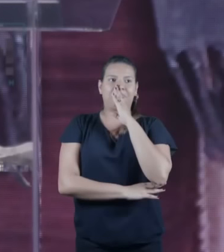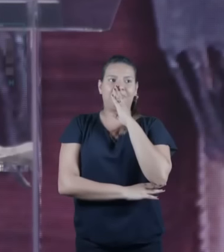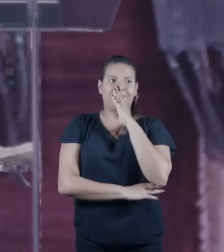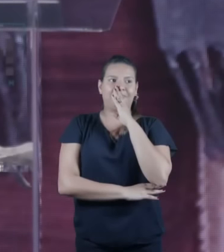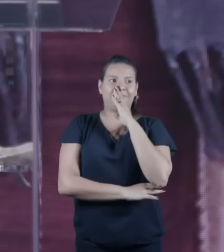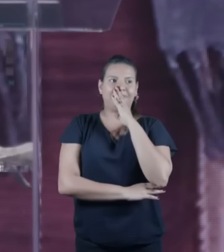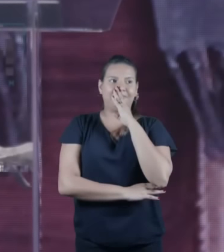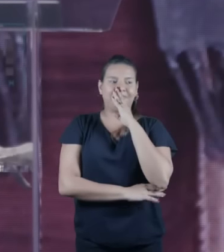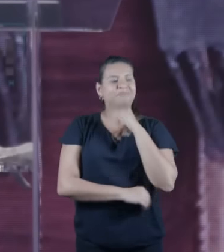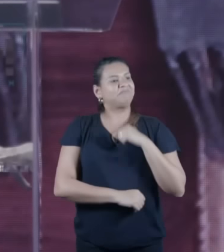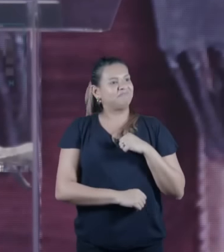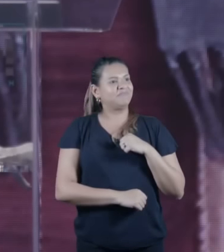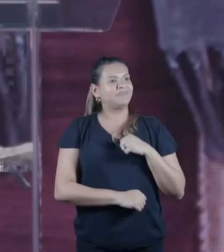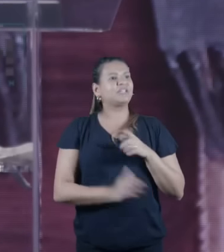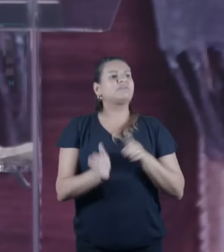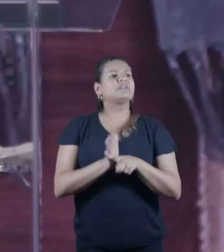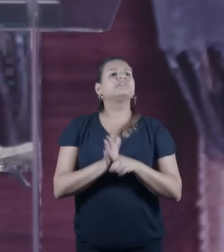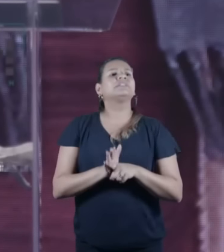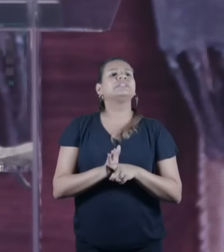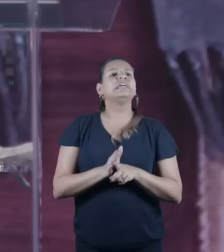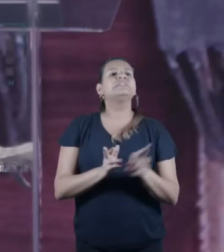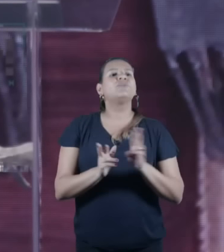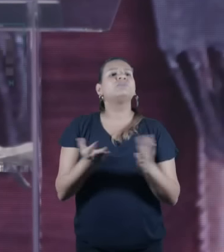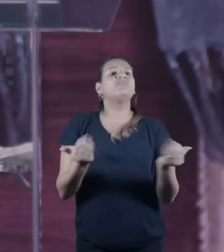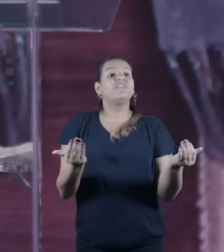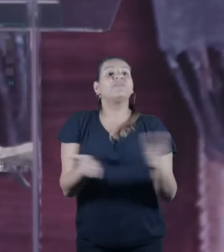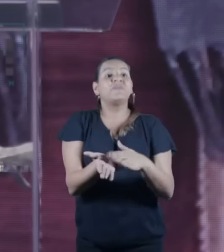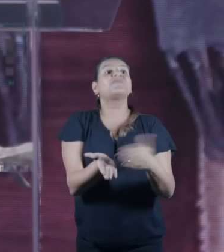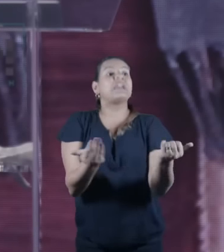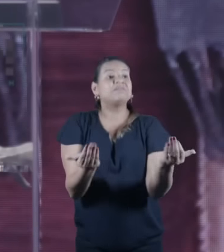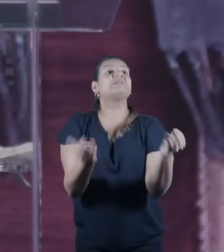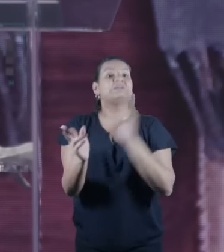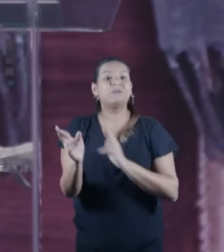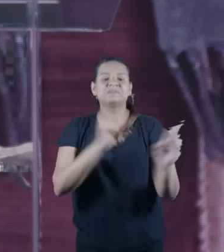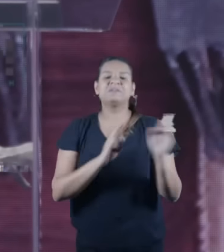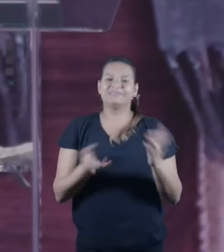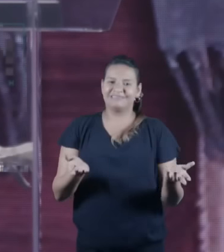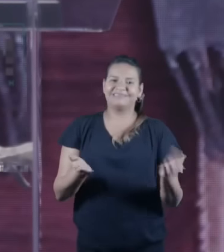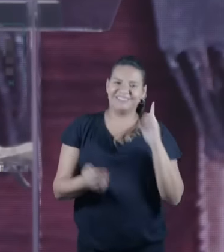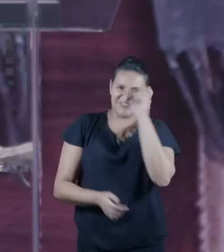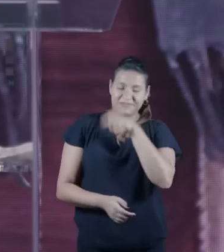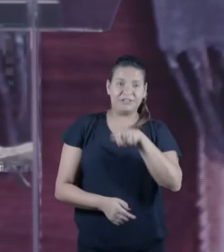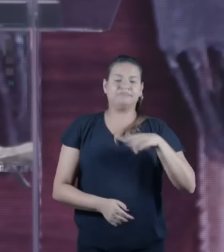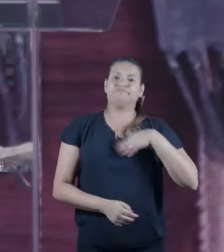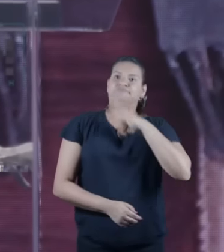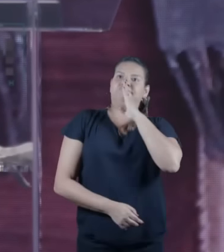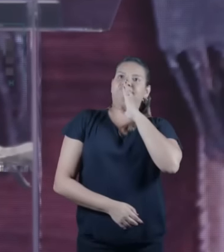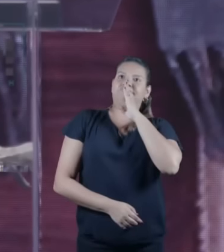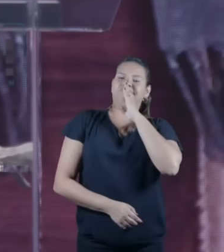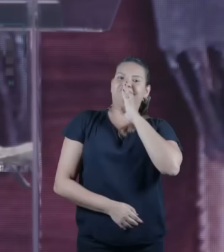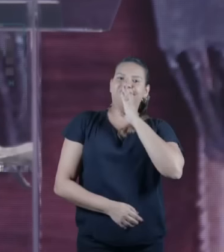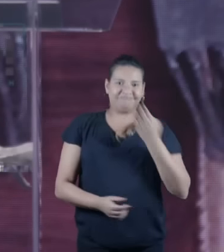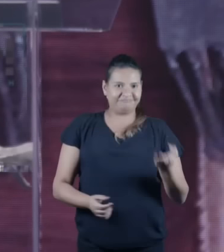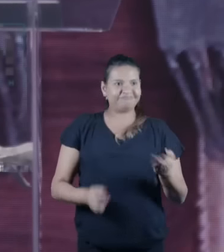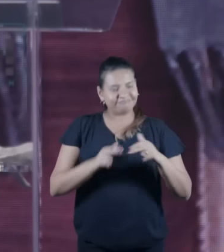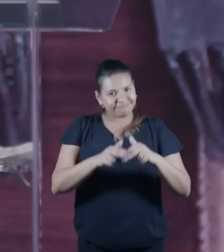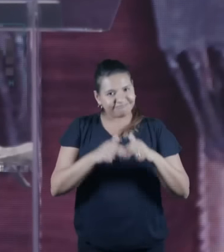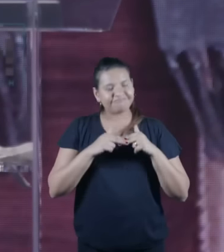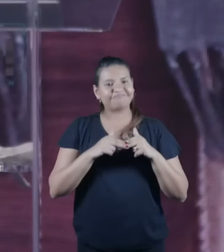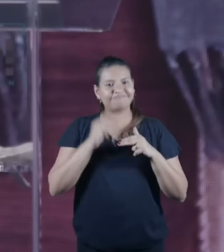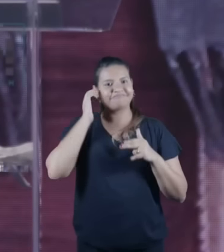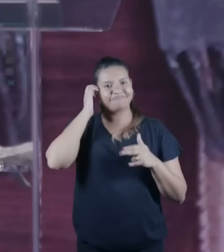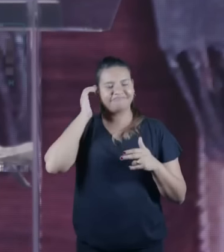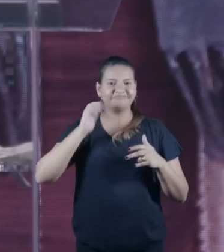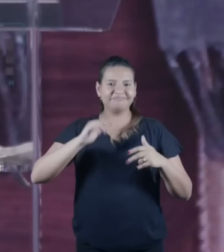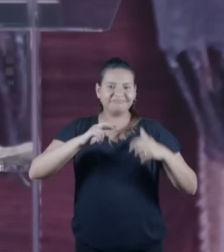até para fazer vocês responder é difícil de fazer vocês responder então pessoal de ter de ter as pessoas